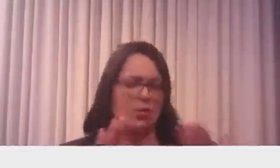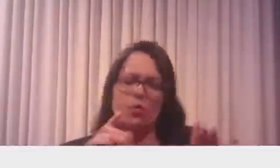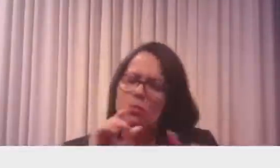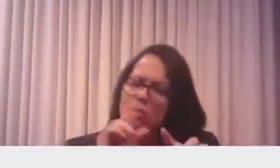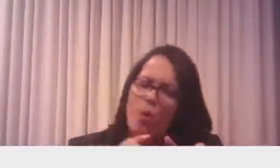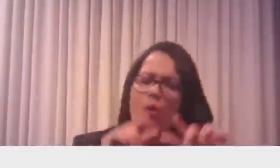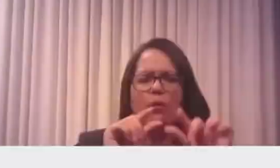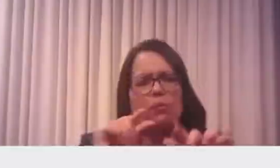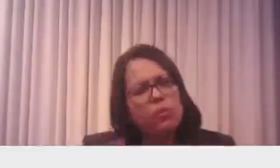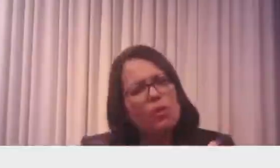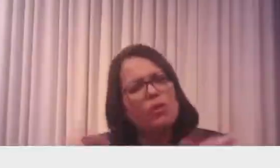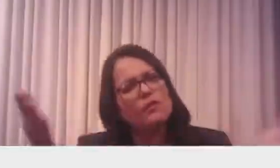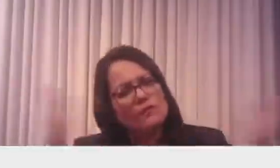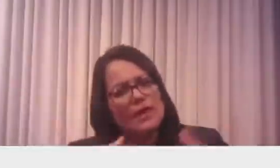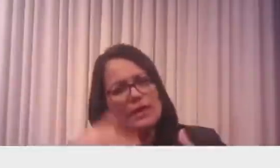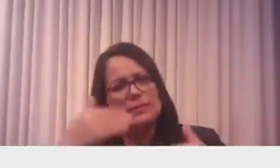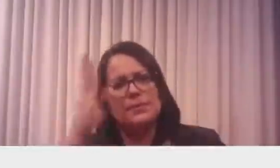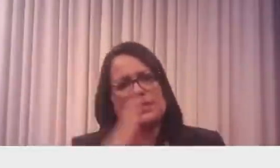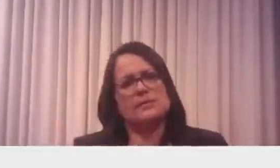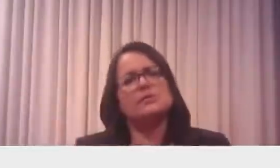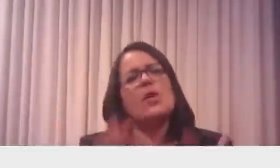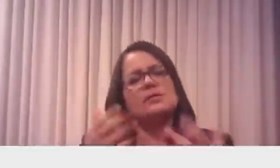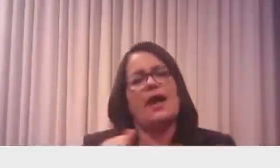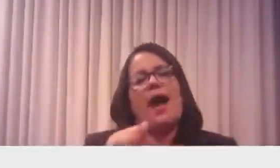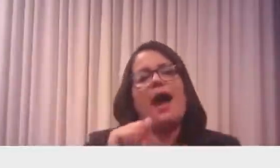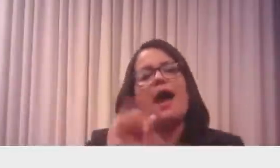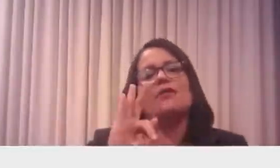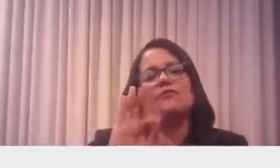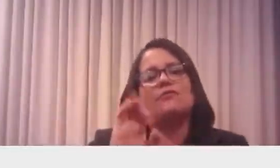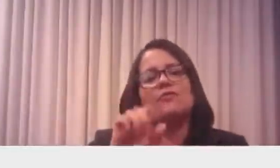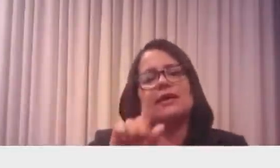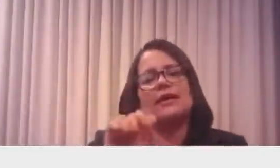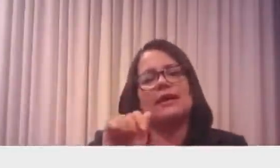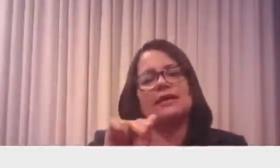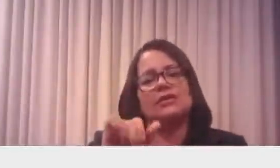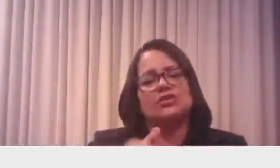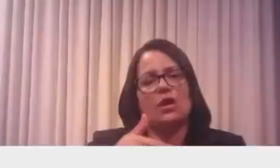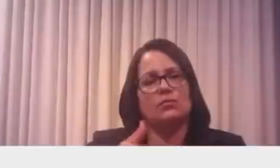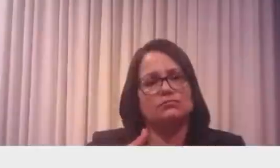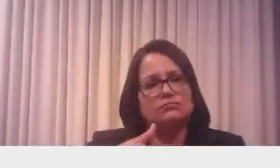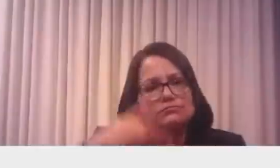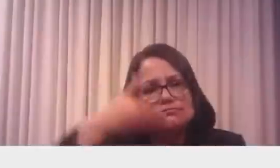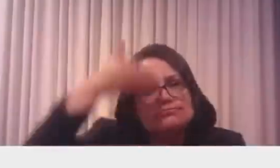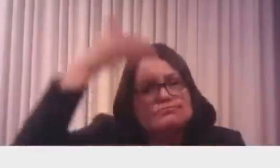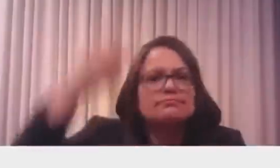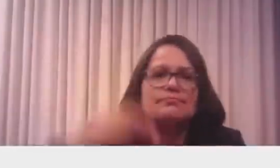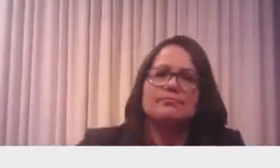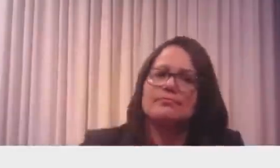pouquíssima gente, ninguém que na verdade quer sair do seu país, mas lá não tem como viver mais.